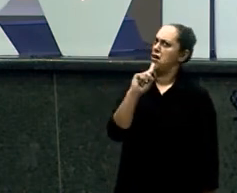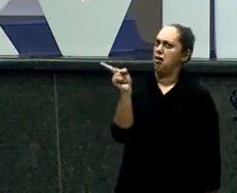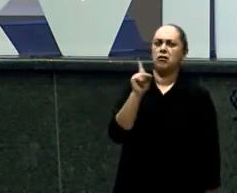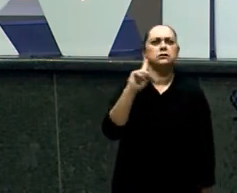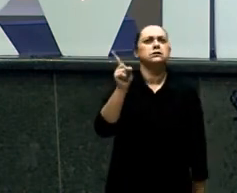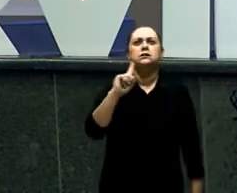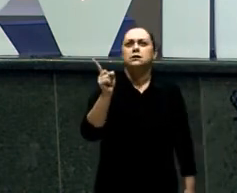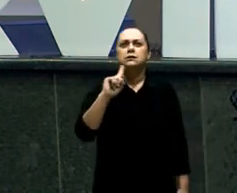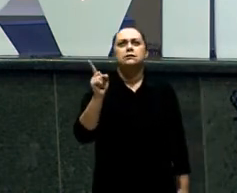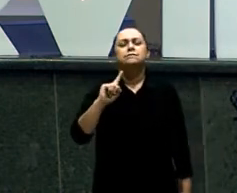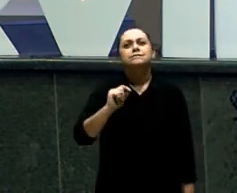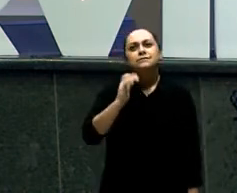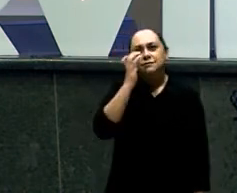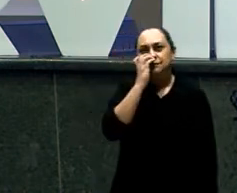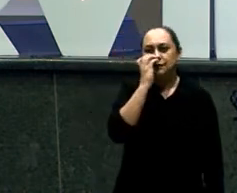Olha vocês